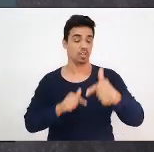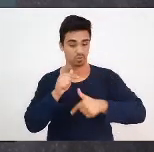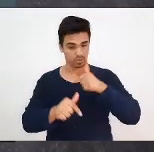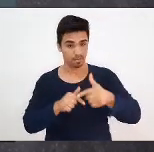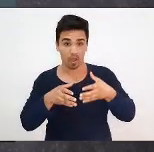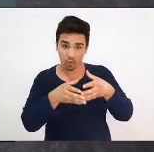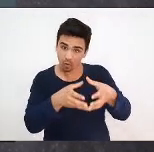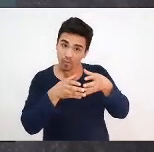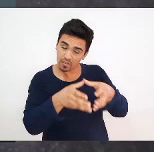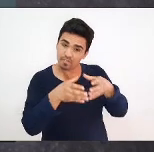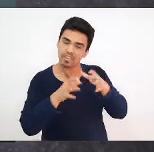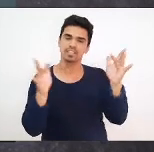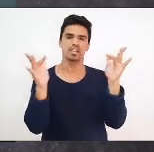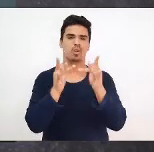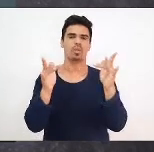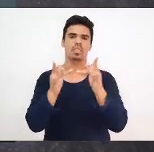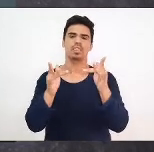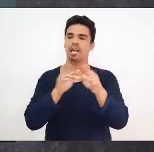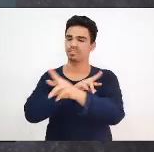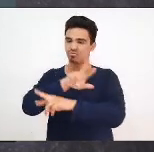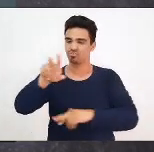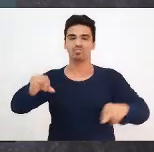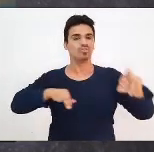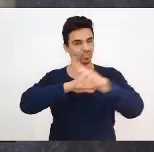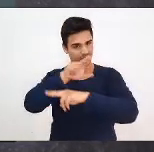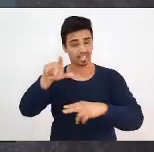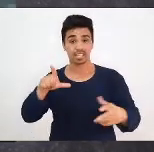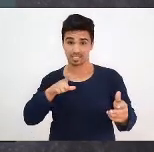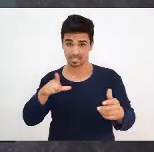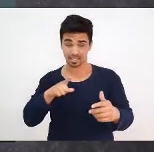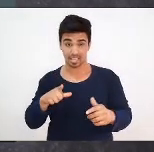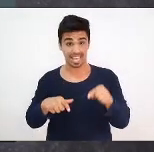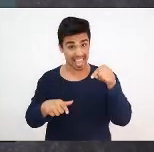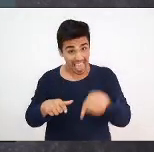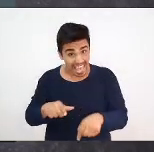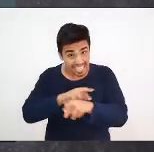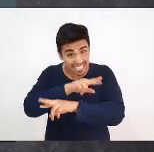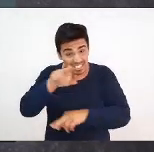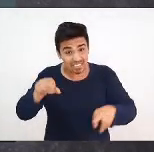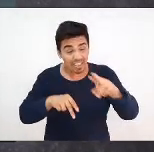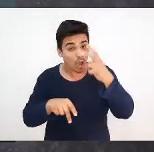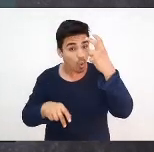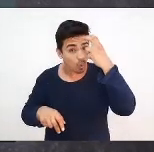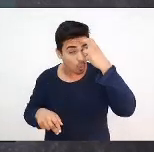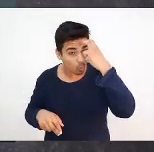as diferenças e essas diferenças culturais, inclusive,